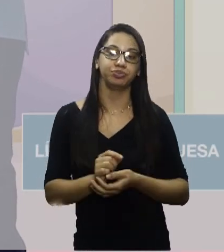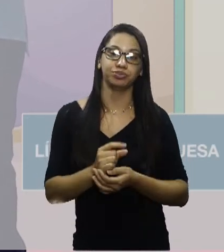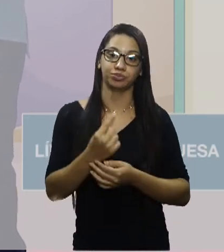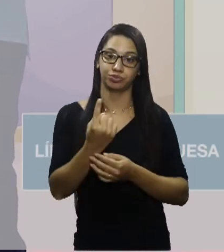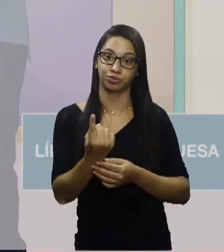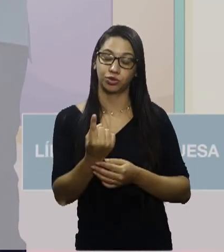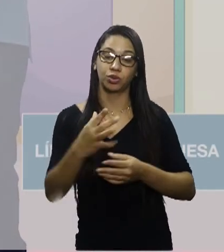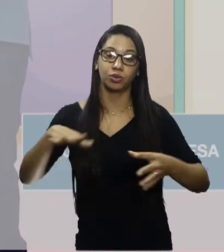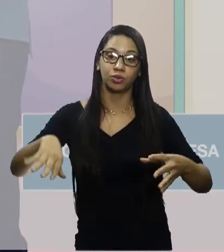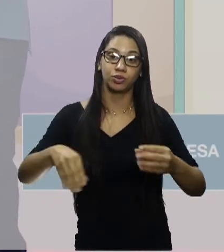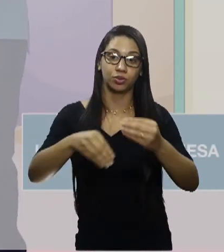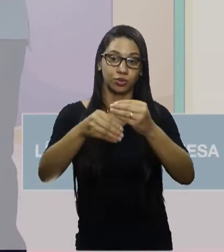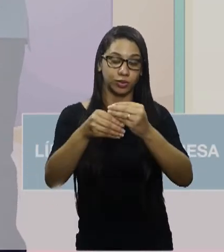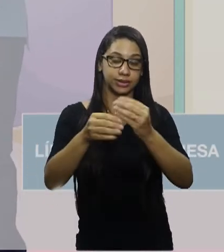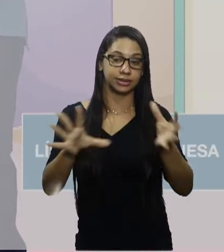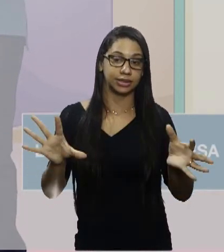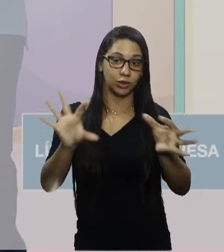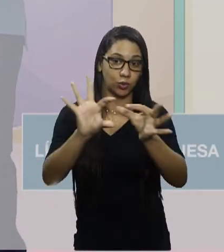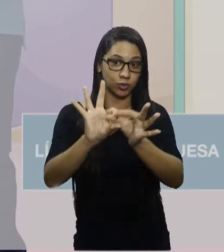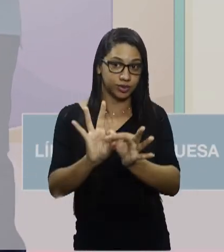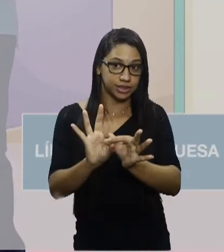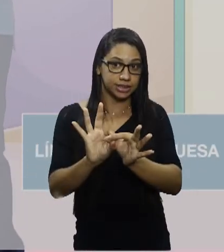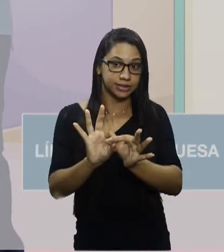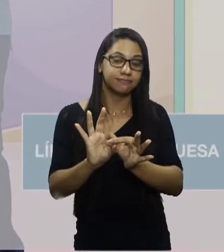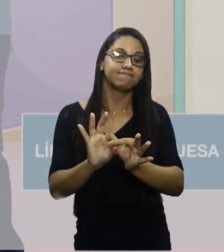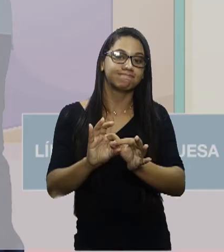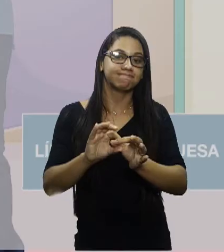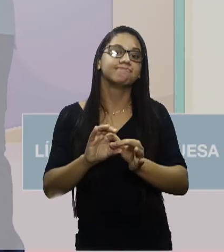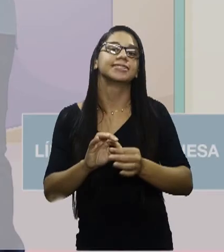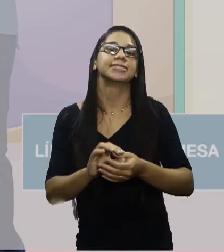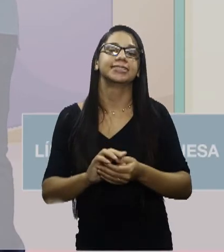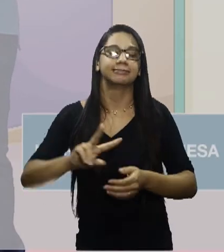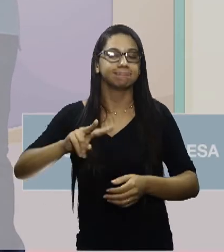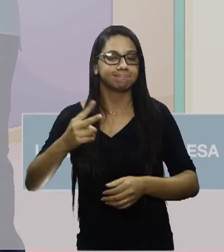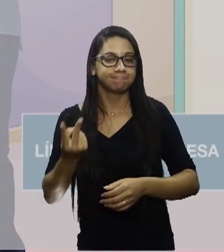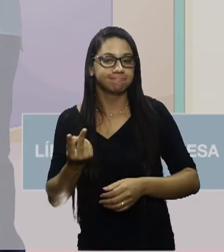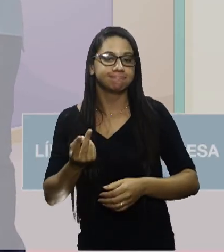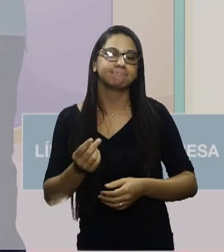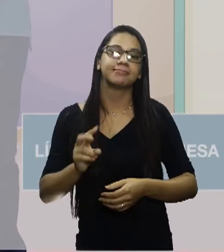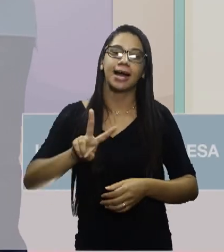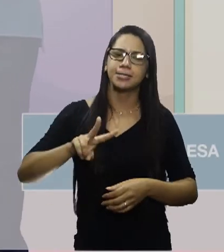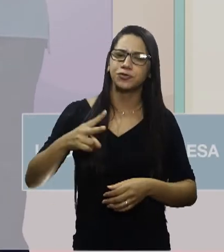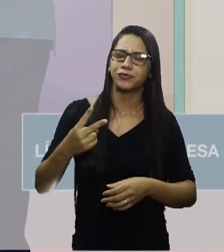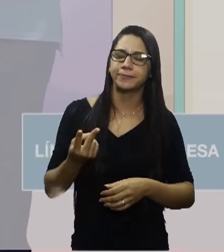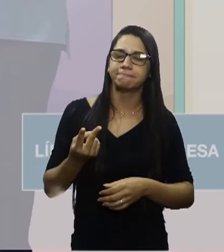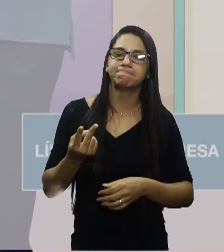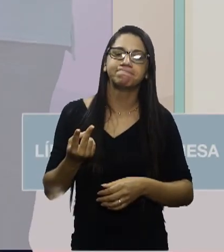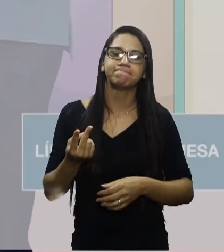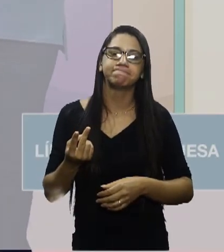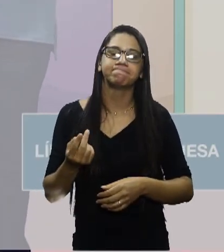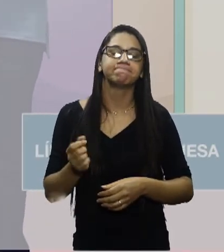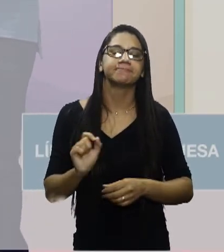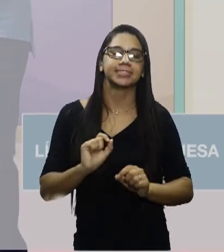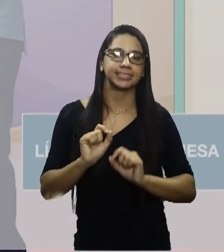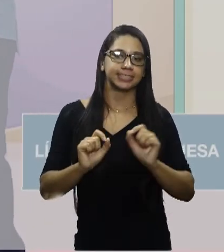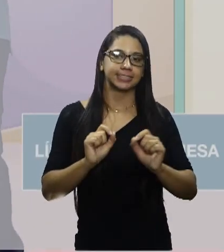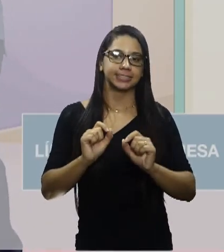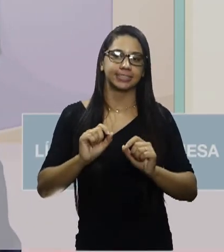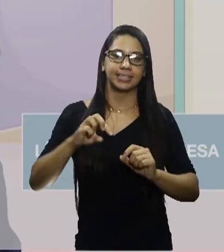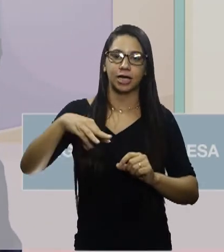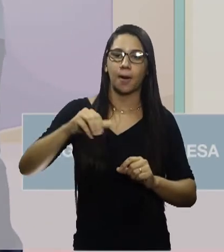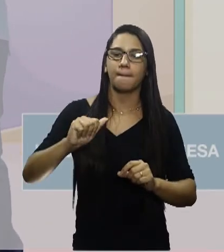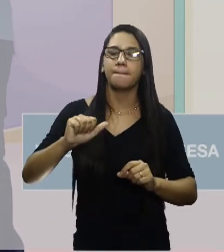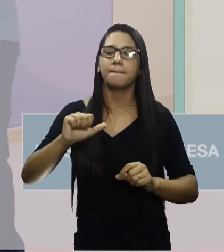uma adição, de uma conjunção adversativa. As adversativas, né, são aquelas, né, mais,